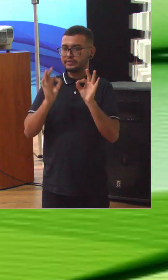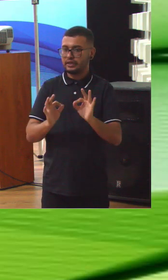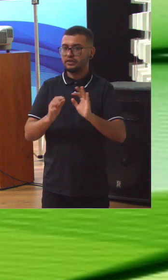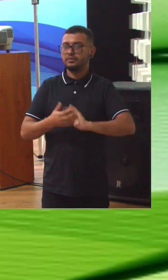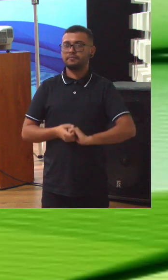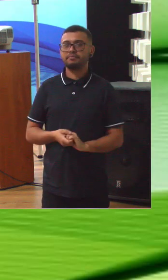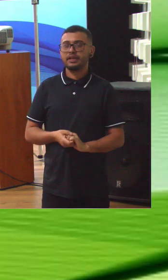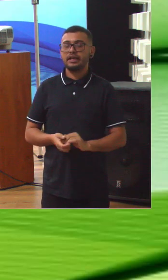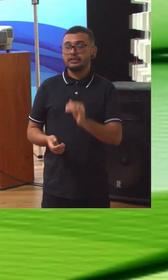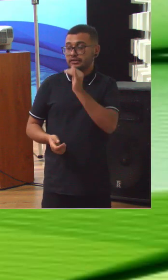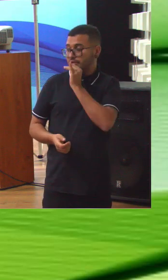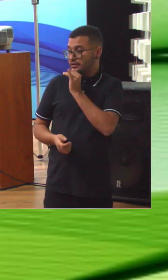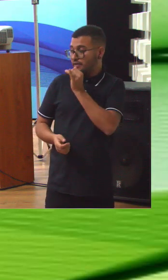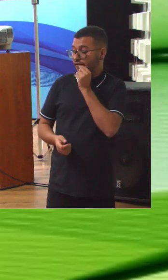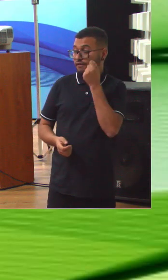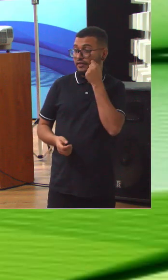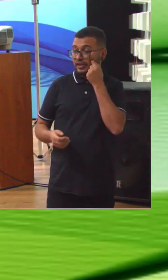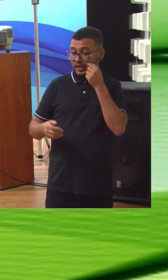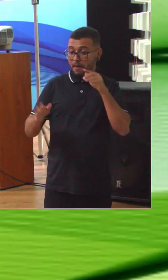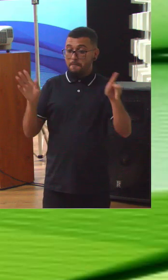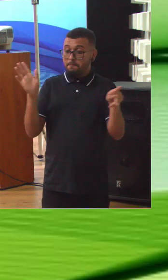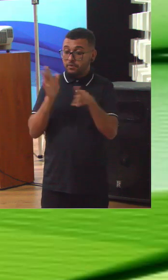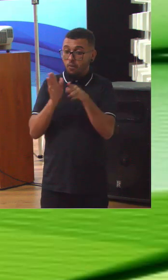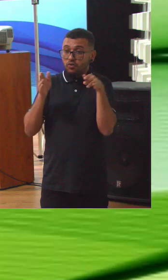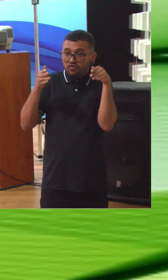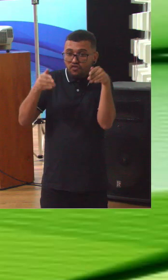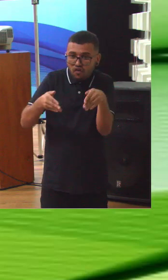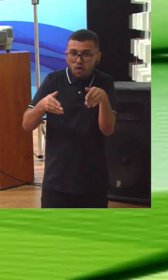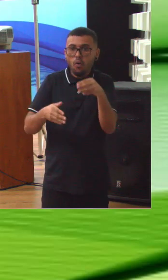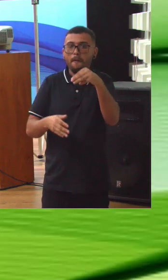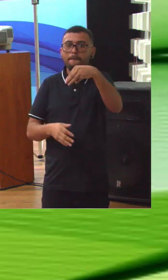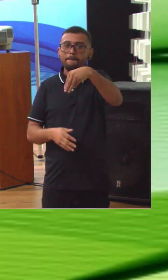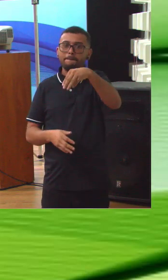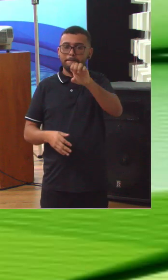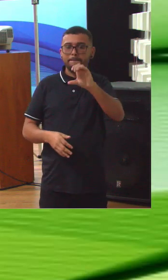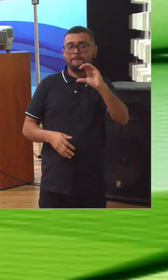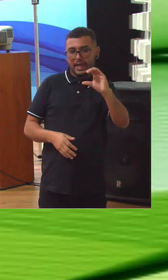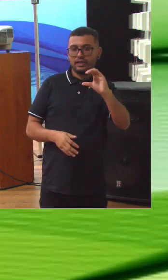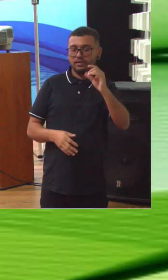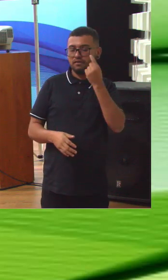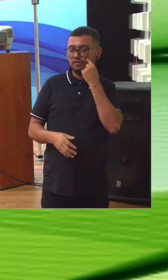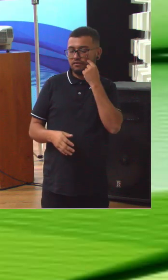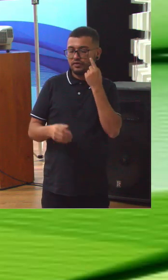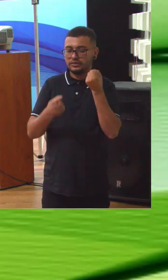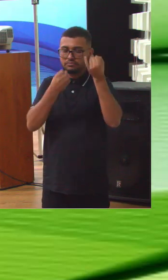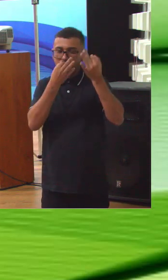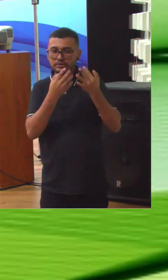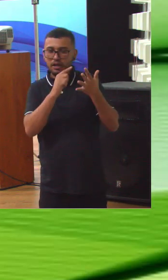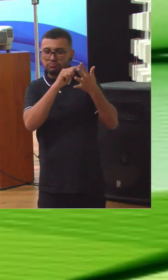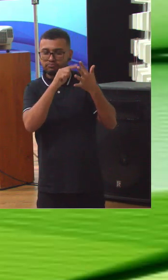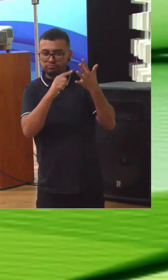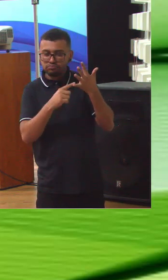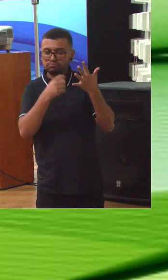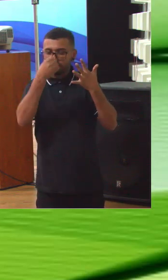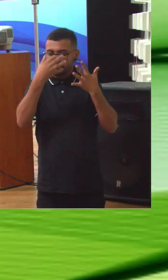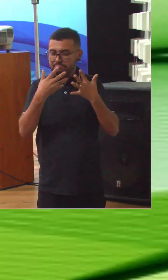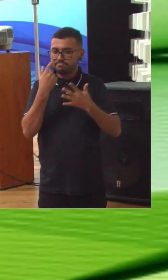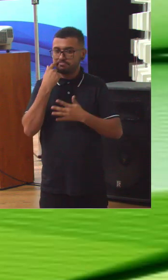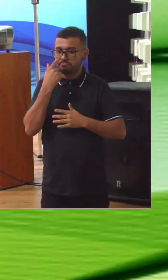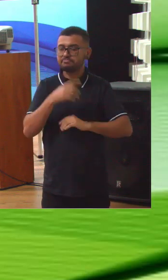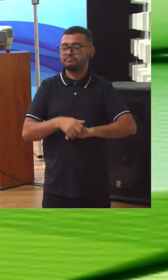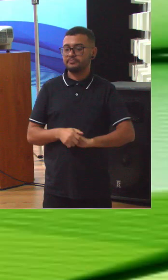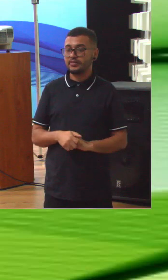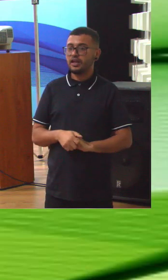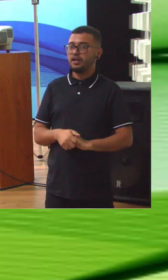Quando nós olhamos então agora para o MEC especificamente como é que foi a evolução do MEC vamos trazer alguns poucos exemplos porque todo esse material está